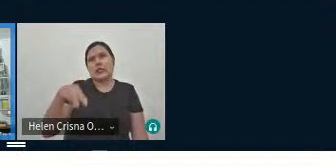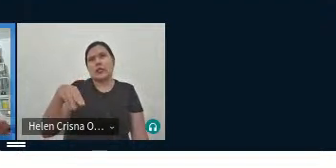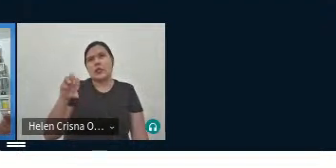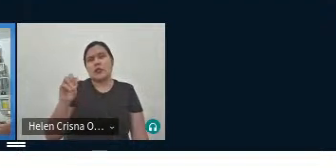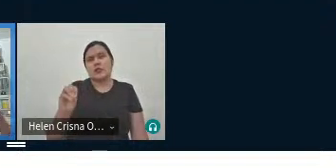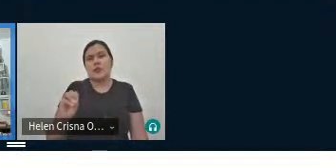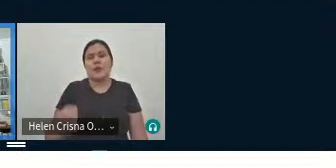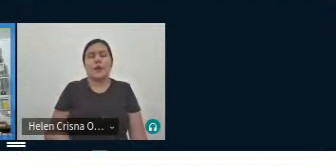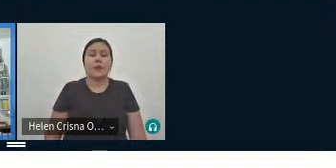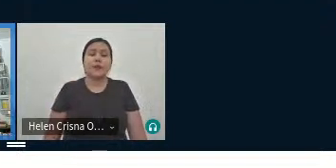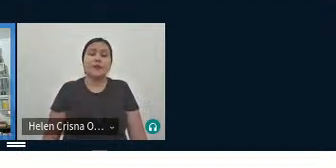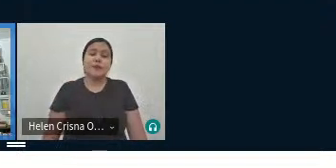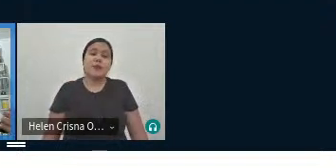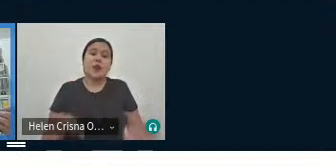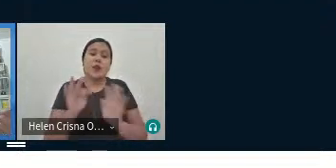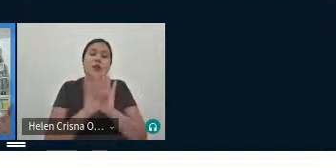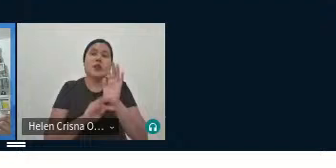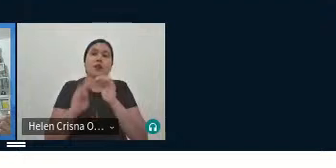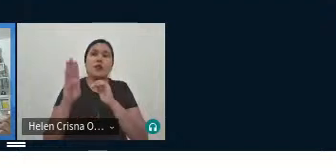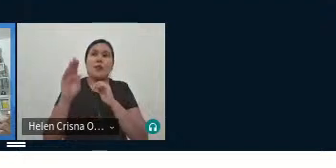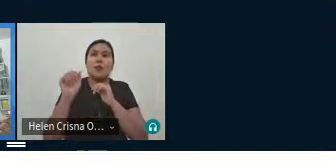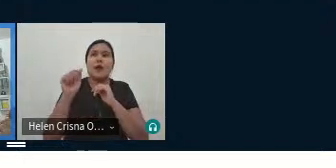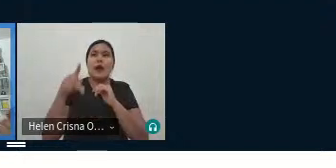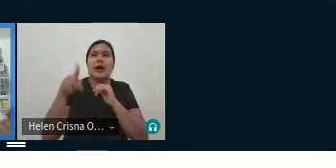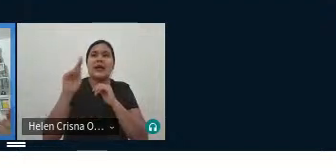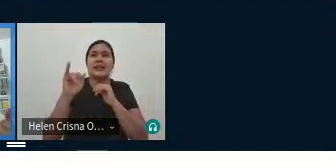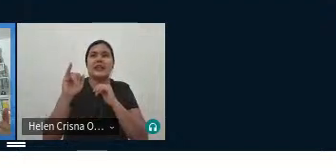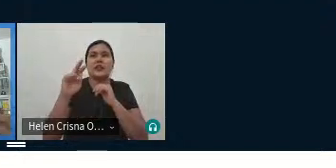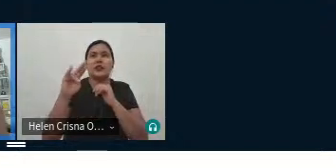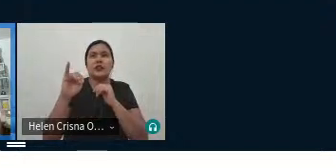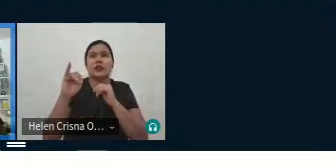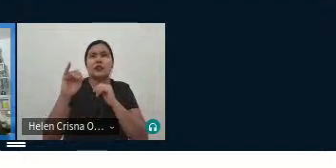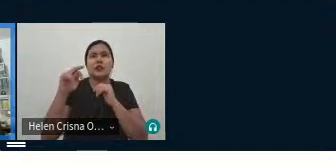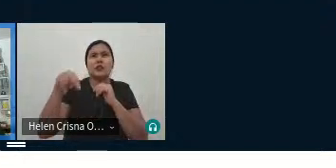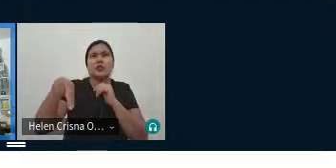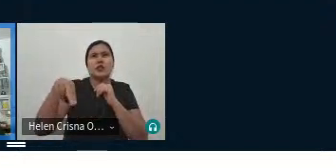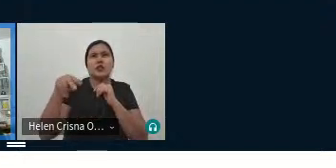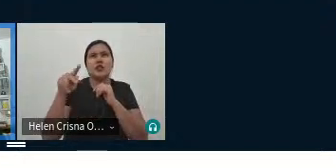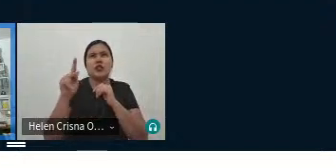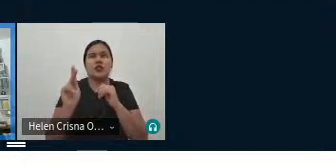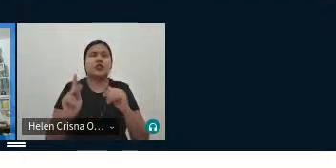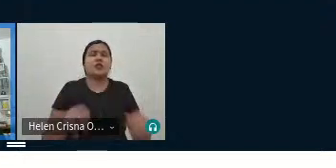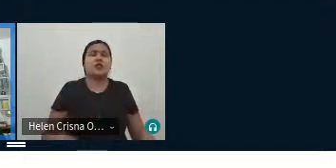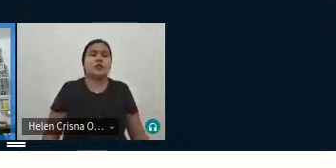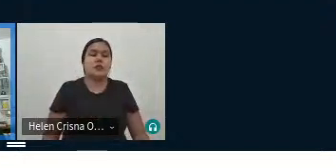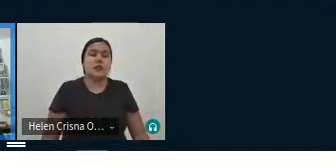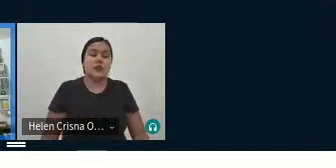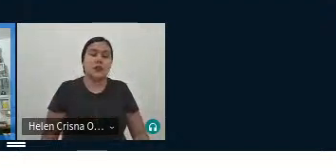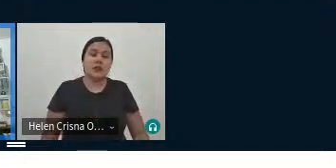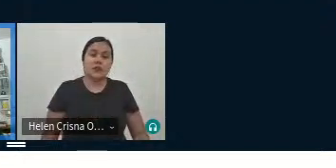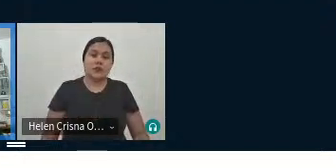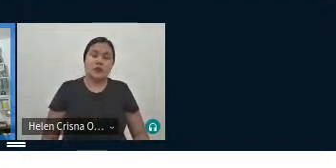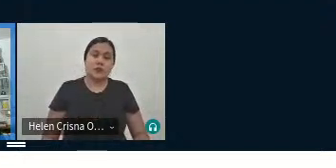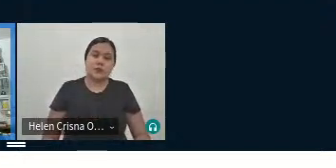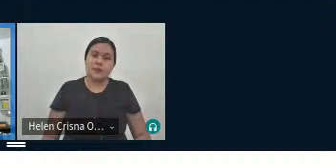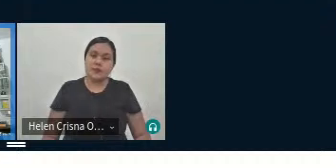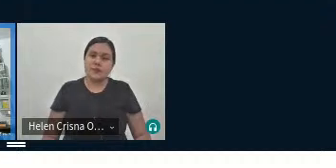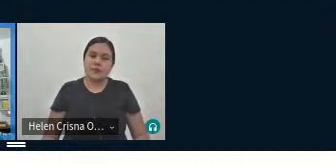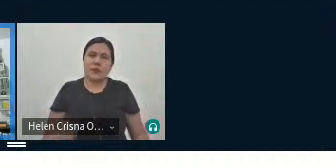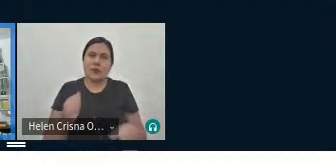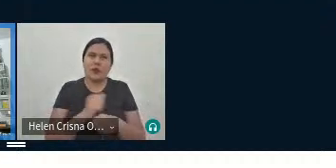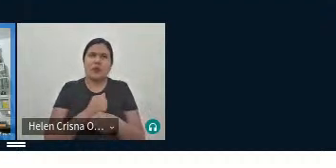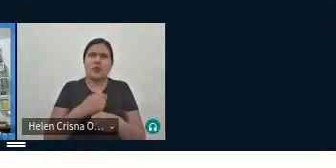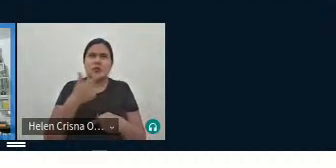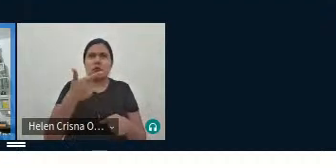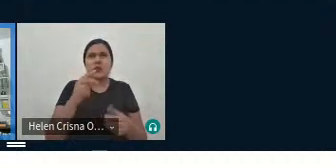Barctin, e depois a Editora 34, acho que foi a Editora 34, fez recente, recente não, há dois anos